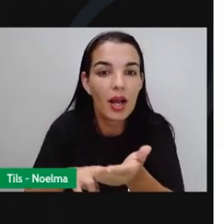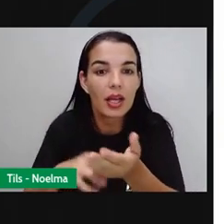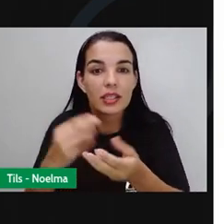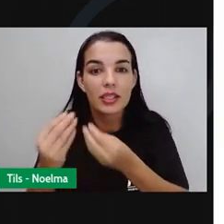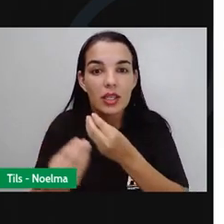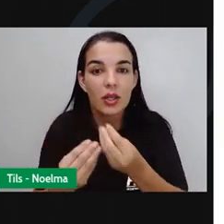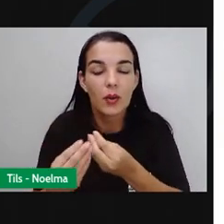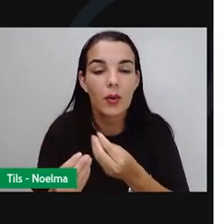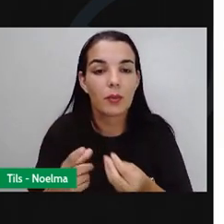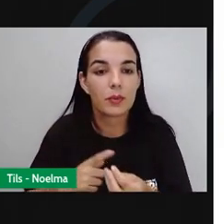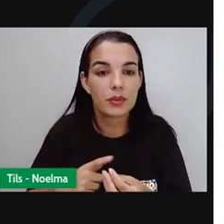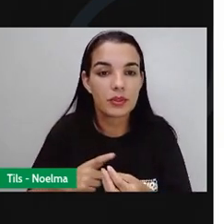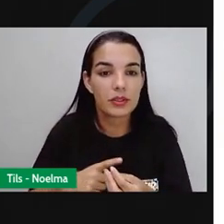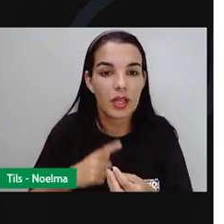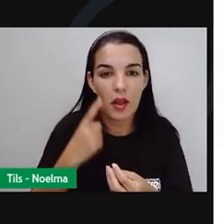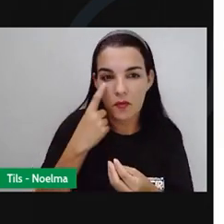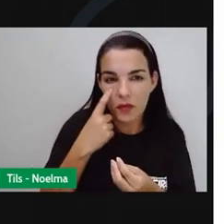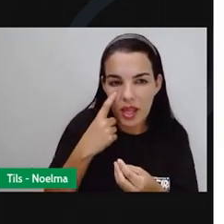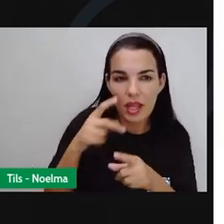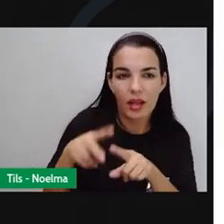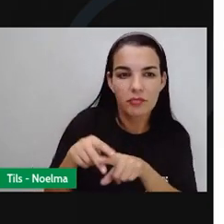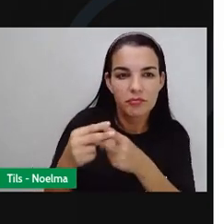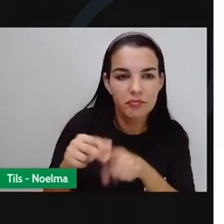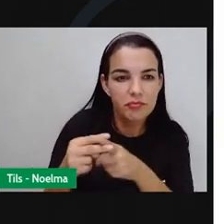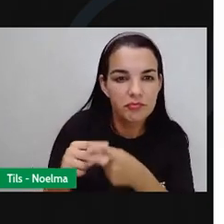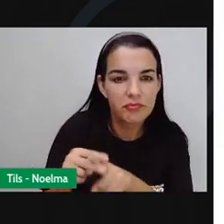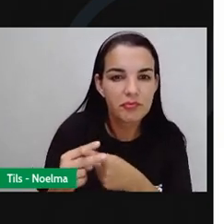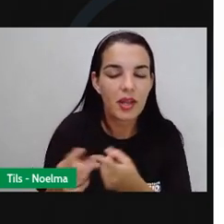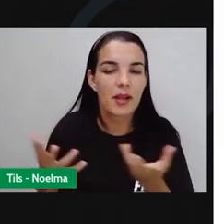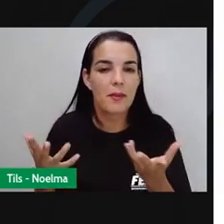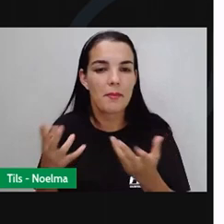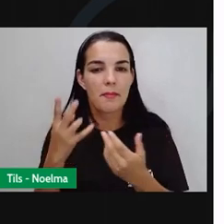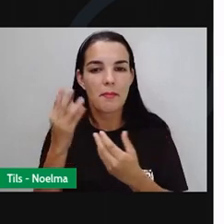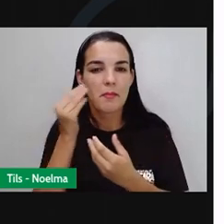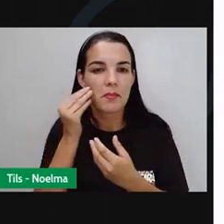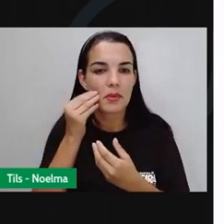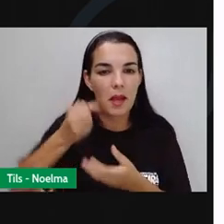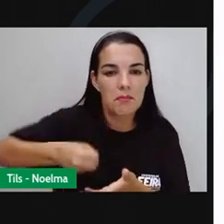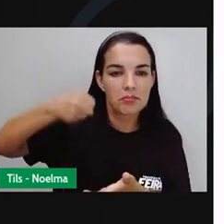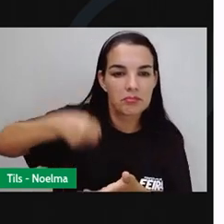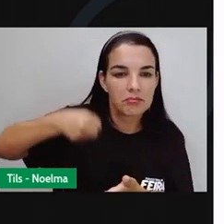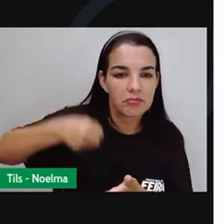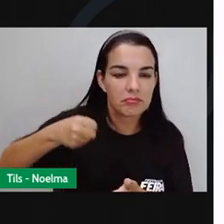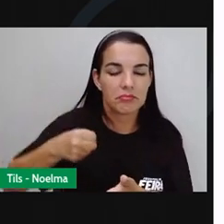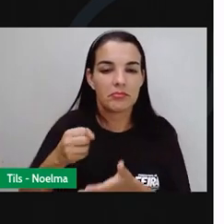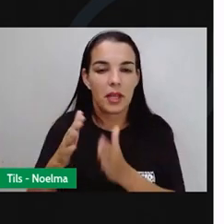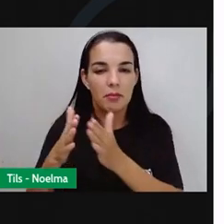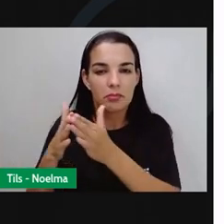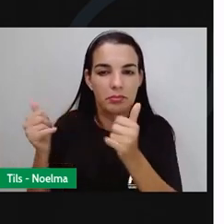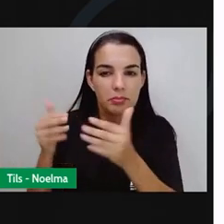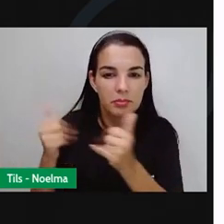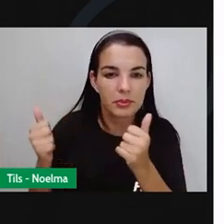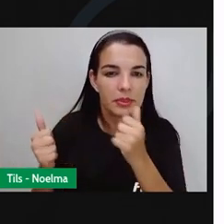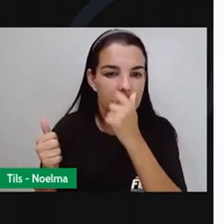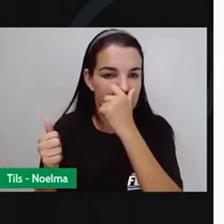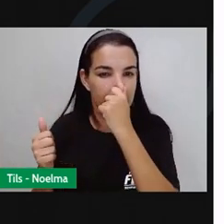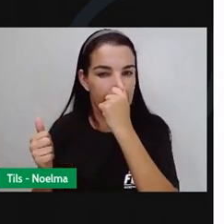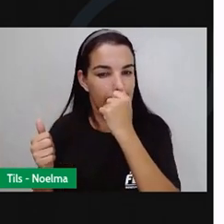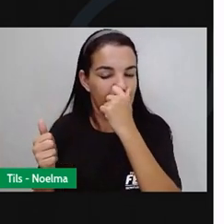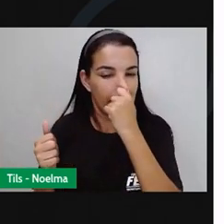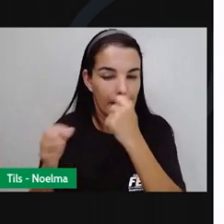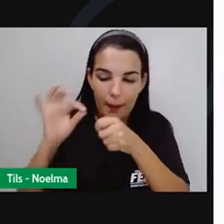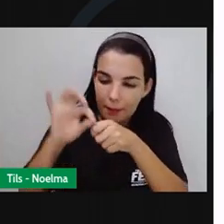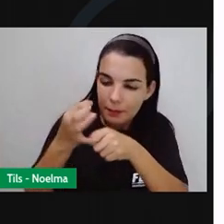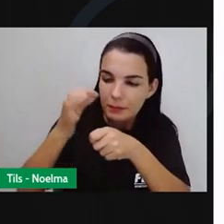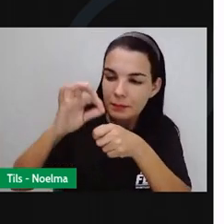roupa quente, traz ferramenta, porque aqui não tem. Fala para minha mãe trazer três jogos de agulha,